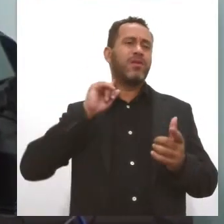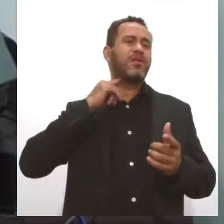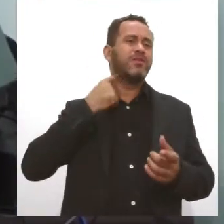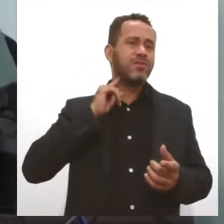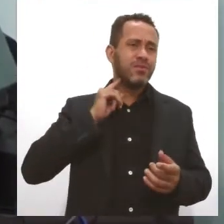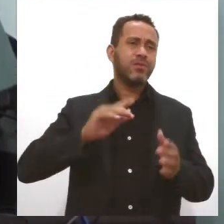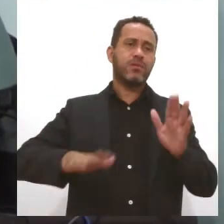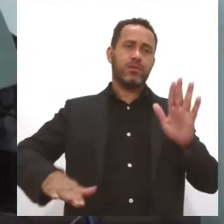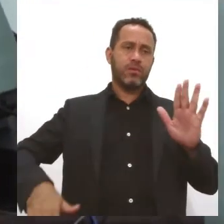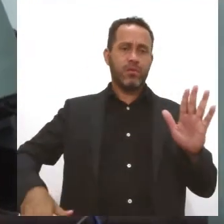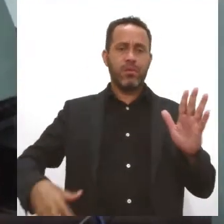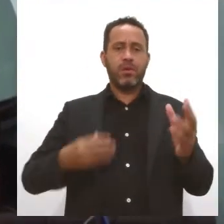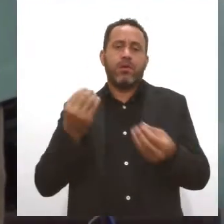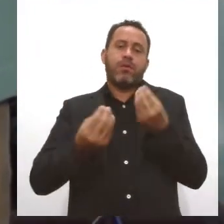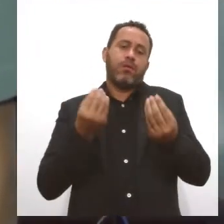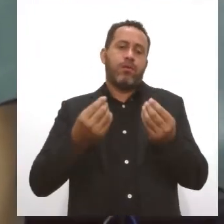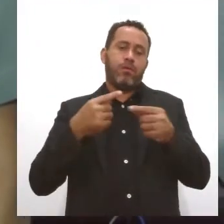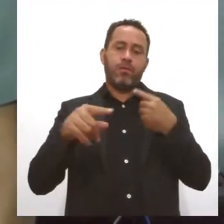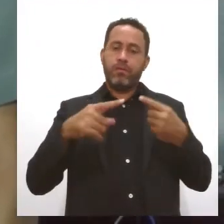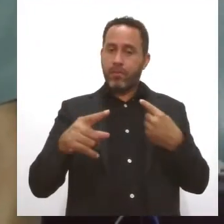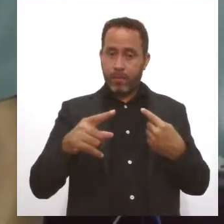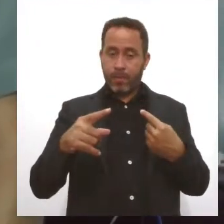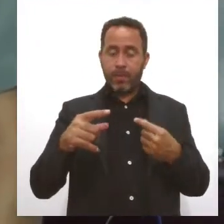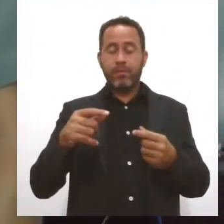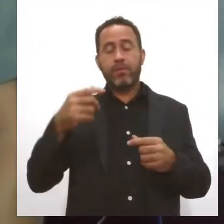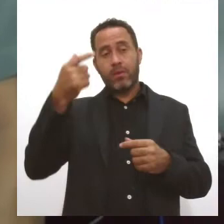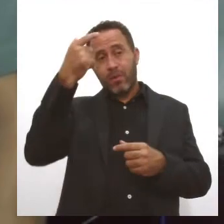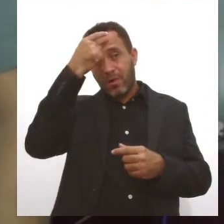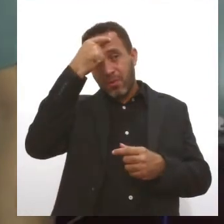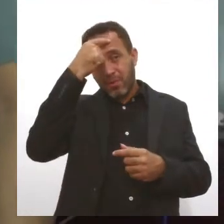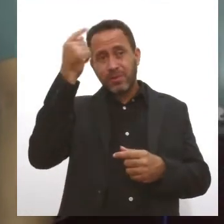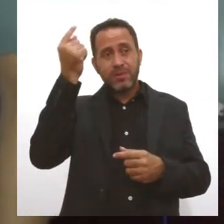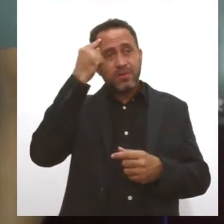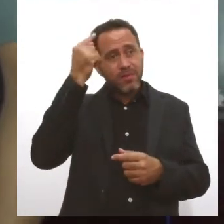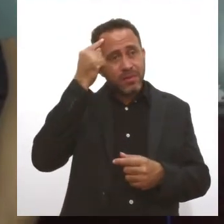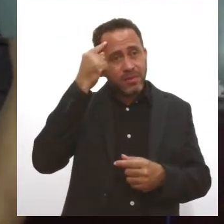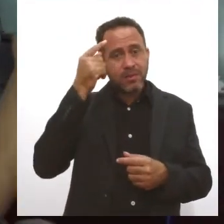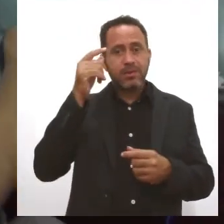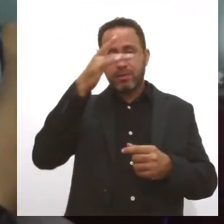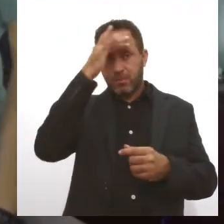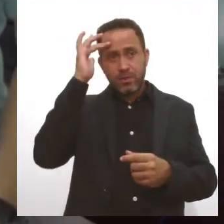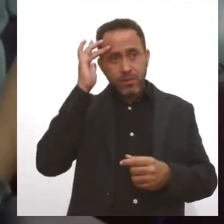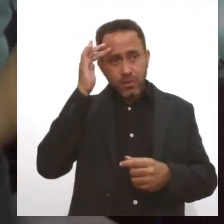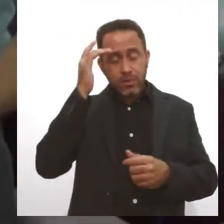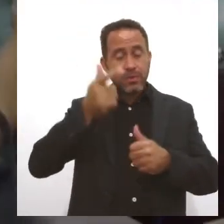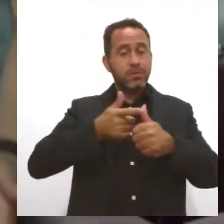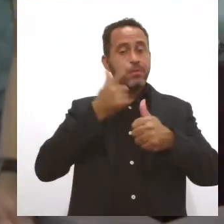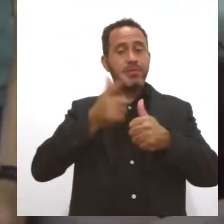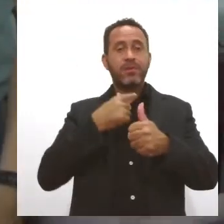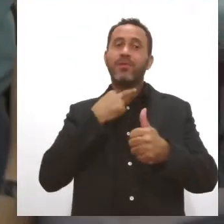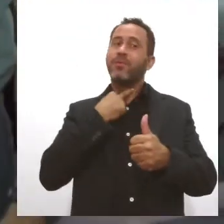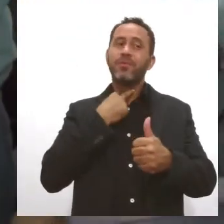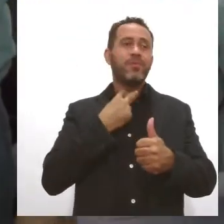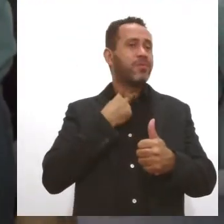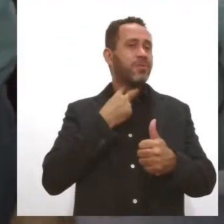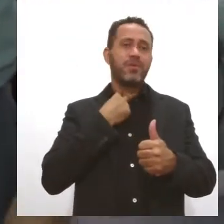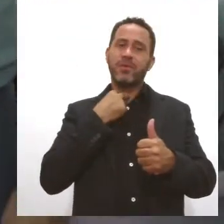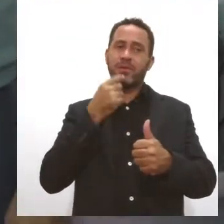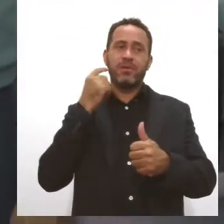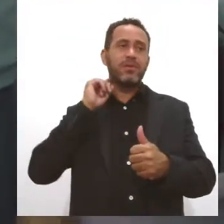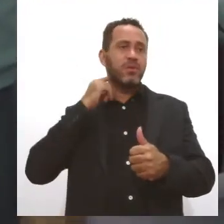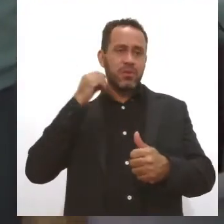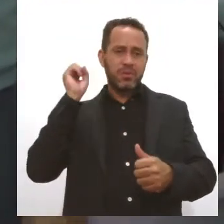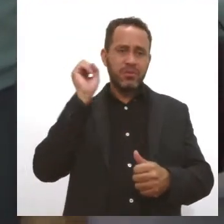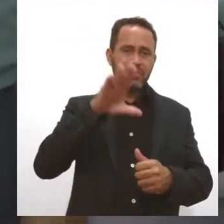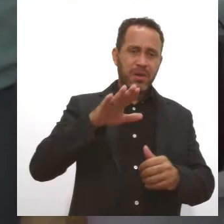do lixo no mar, é a conscientização das pessoas. As pessoas entenderem, primeiro, o não jogar o lixo no mar,